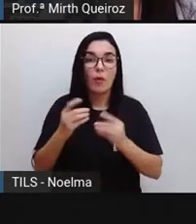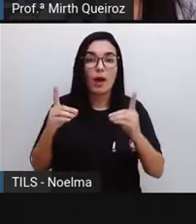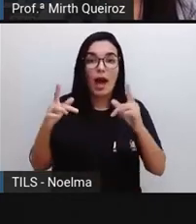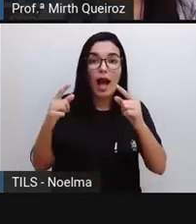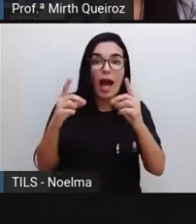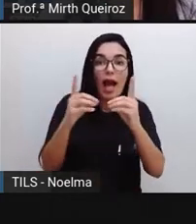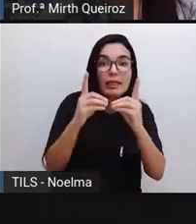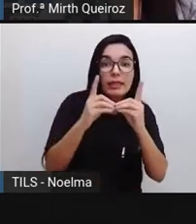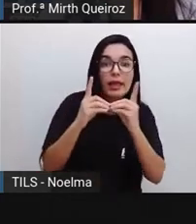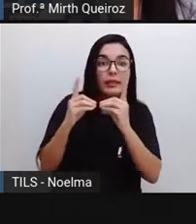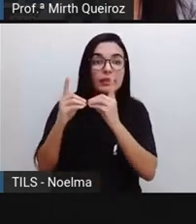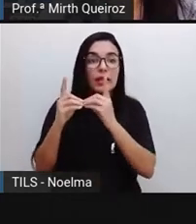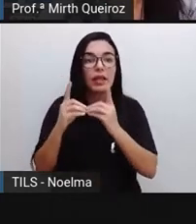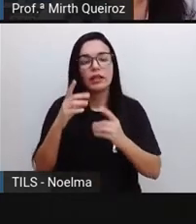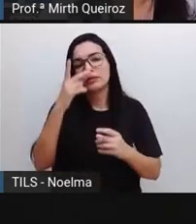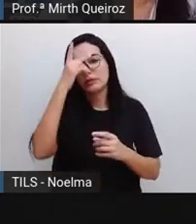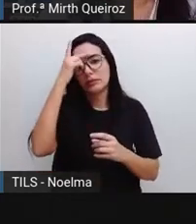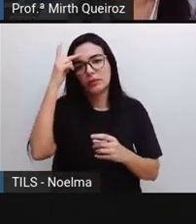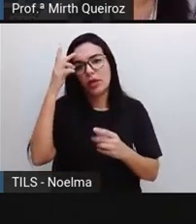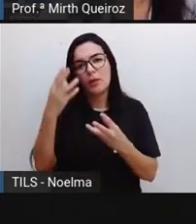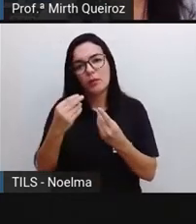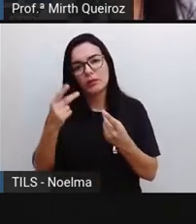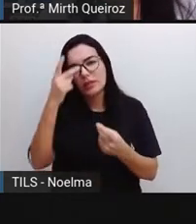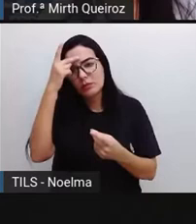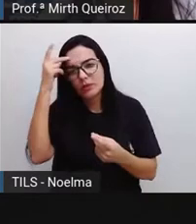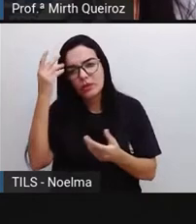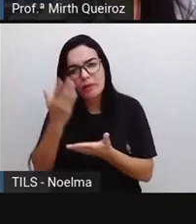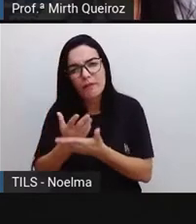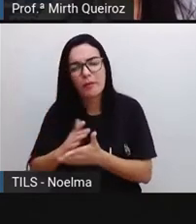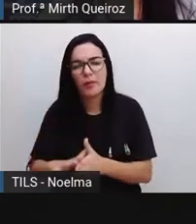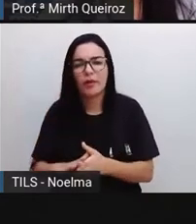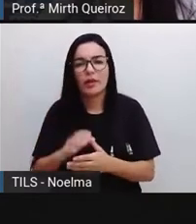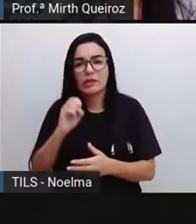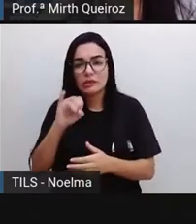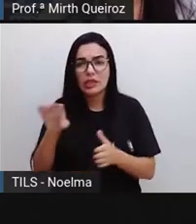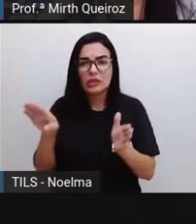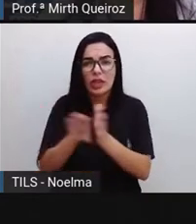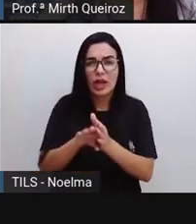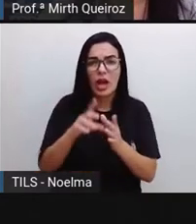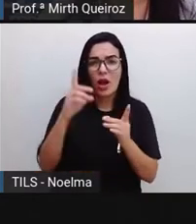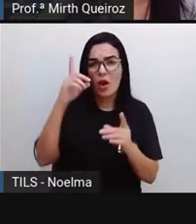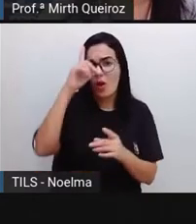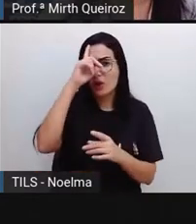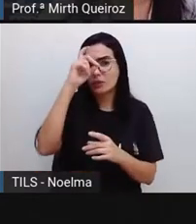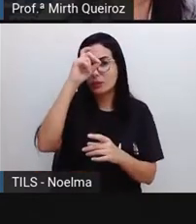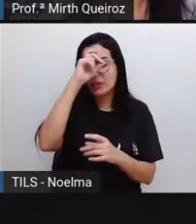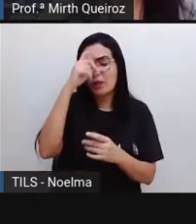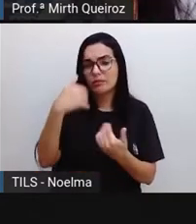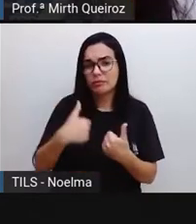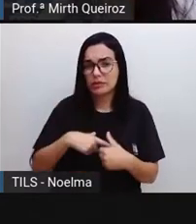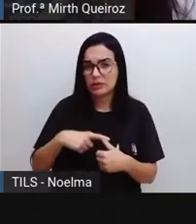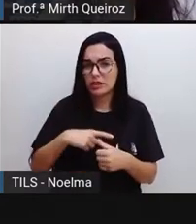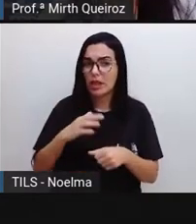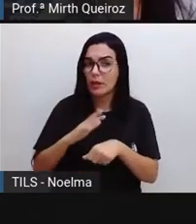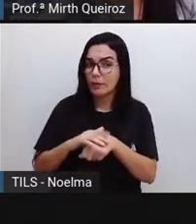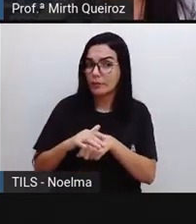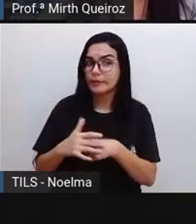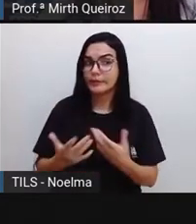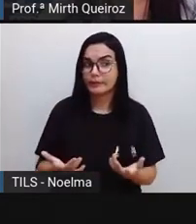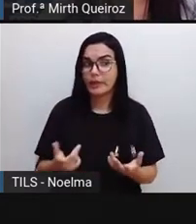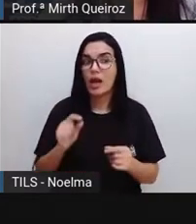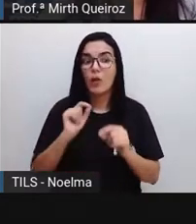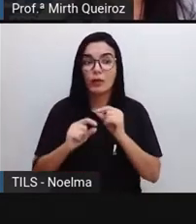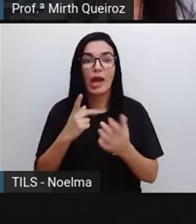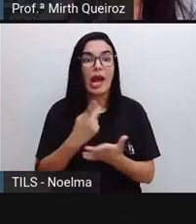mundo e muita gente ainda vai acabar morrendo, mesmo chegando aos hospitais devido à gravidade da doença. Foi o que aconteceu,